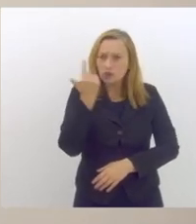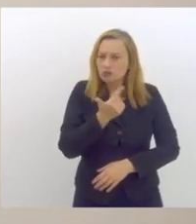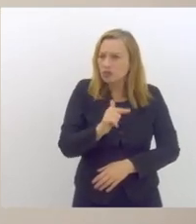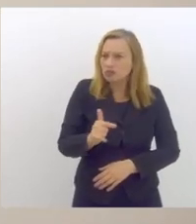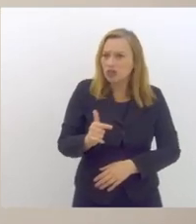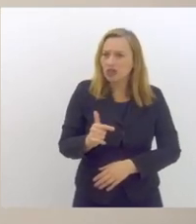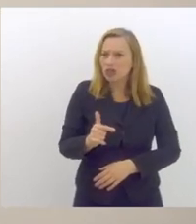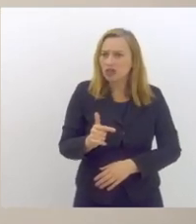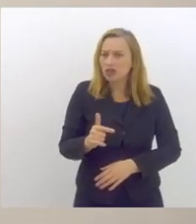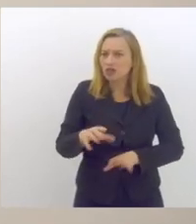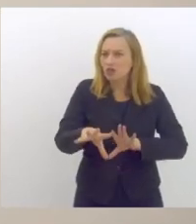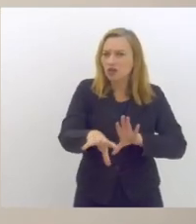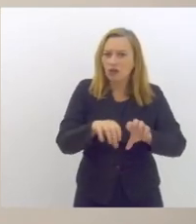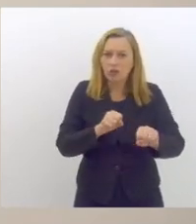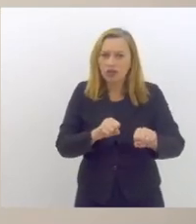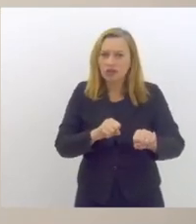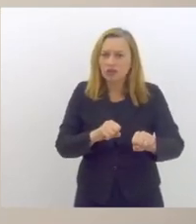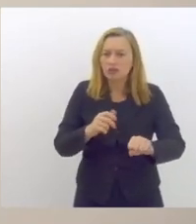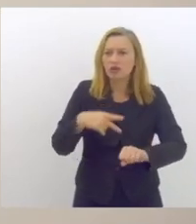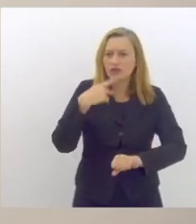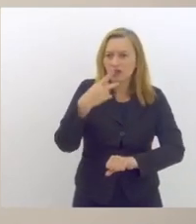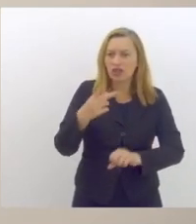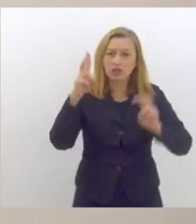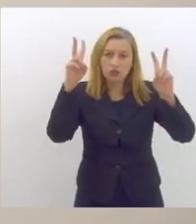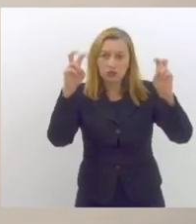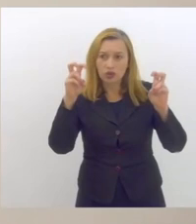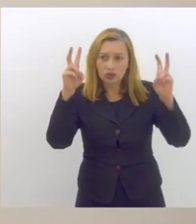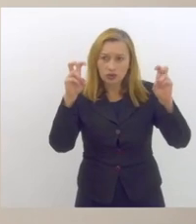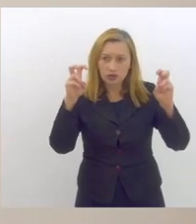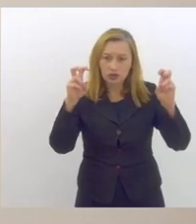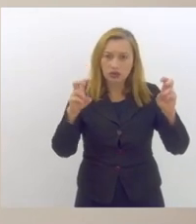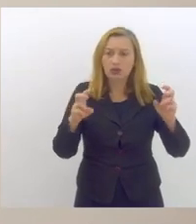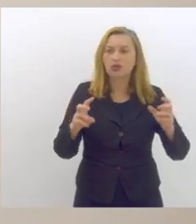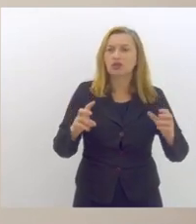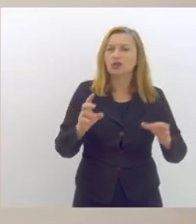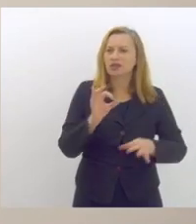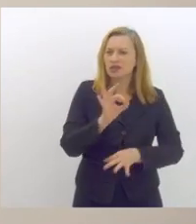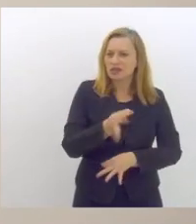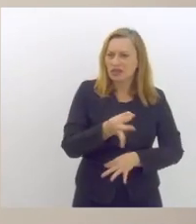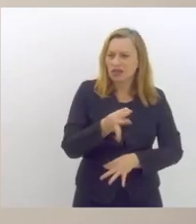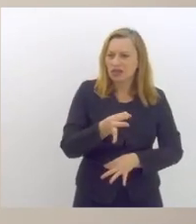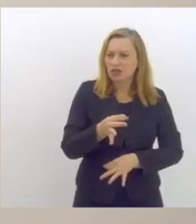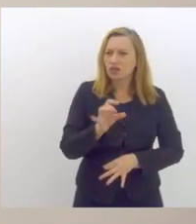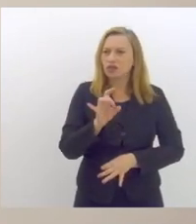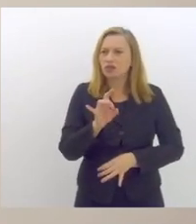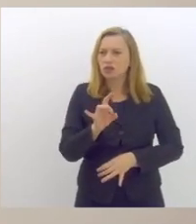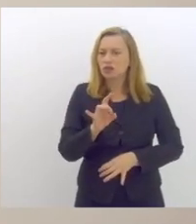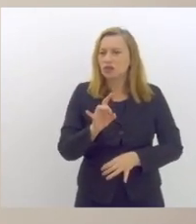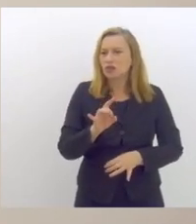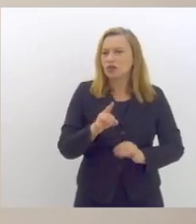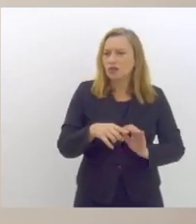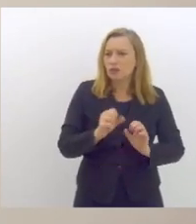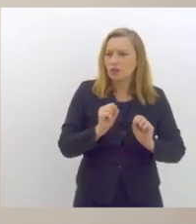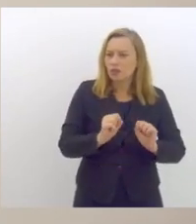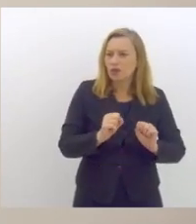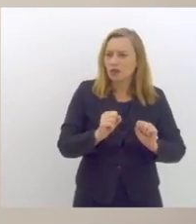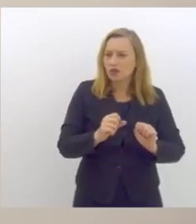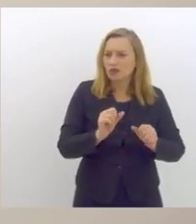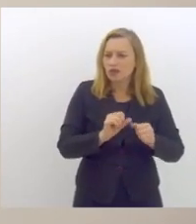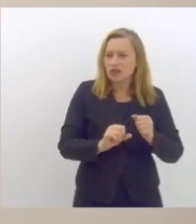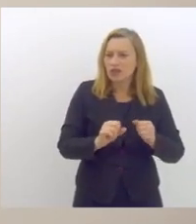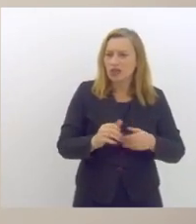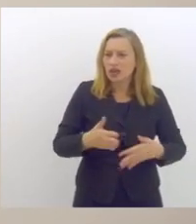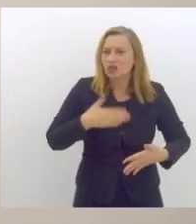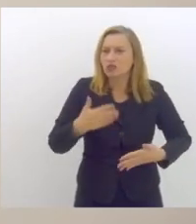a mínima formação para falar sobre isso de maneira adequada só o máximo que fazem é assustar o